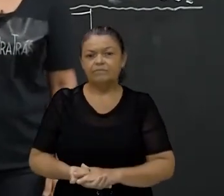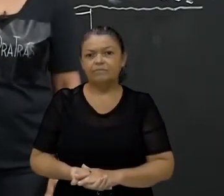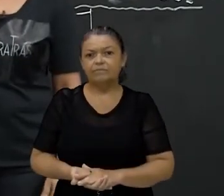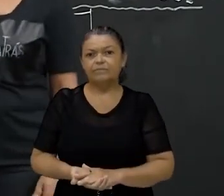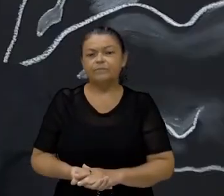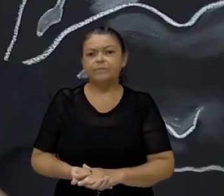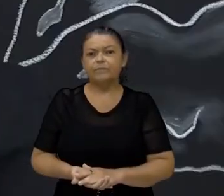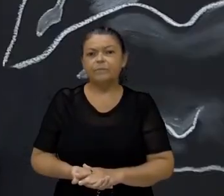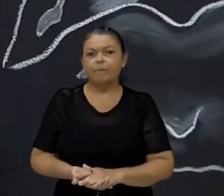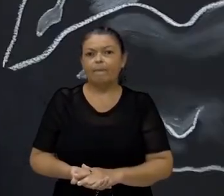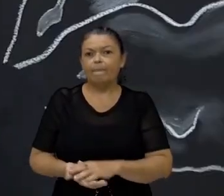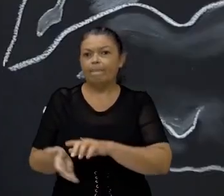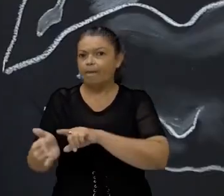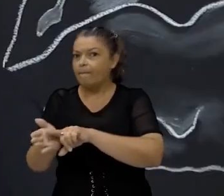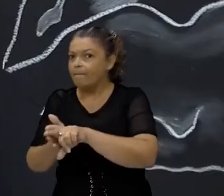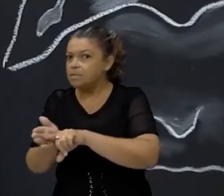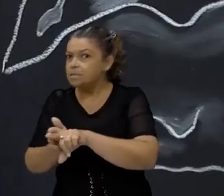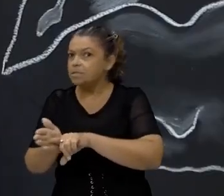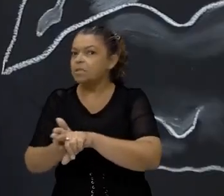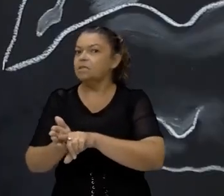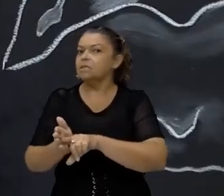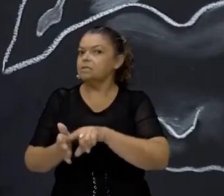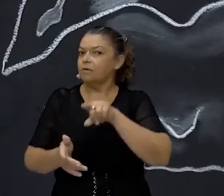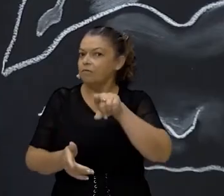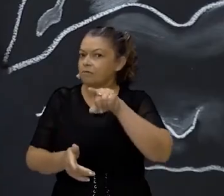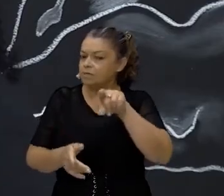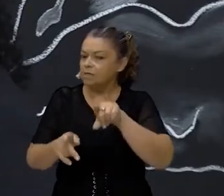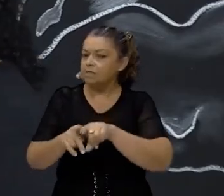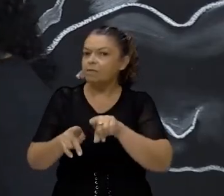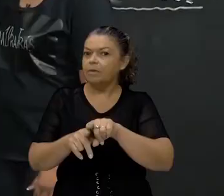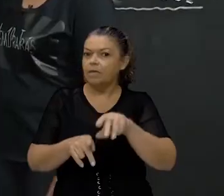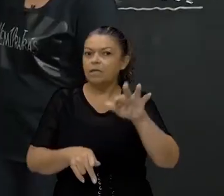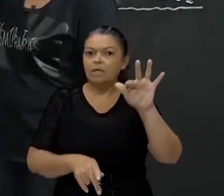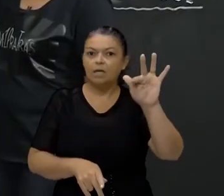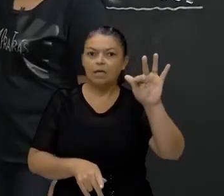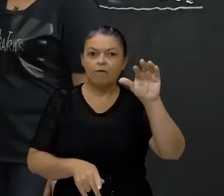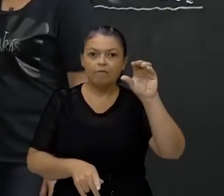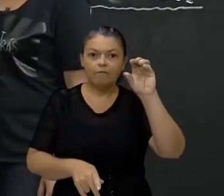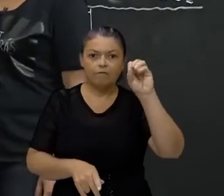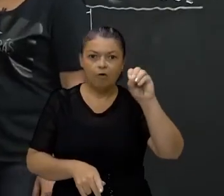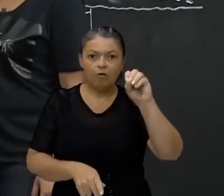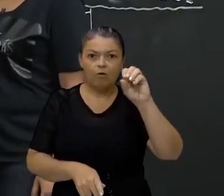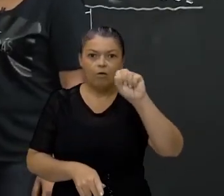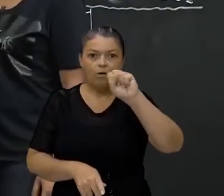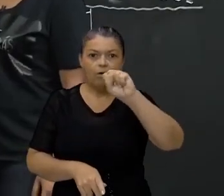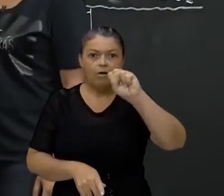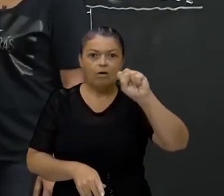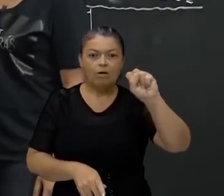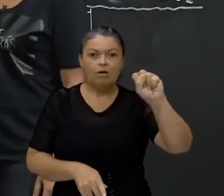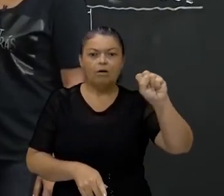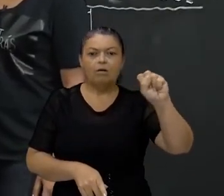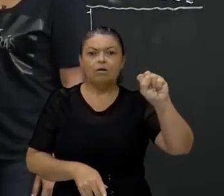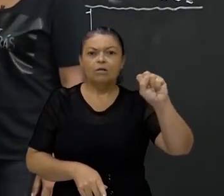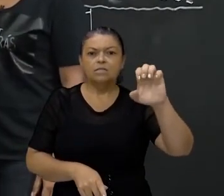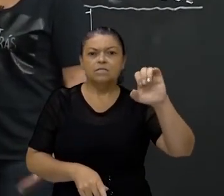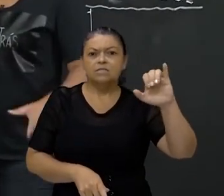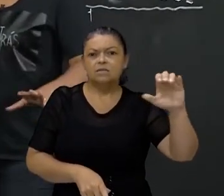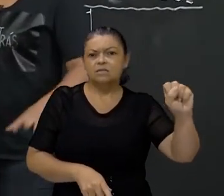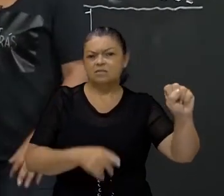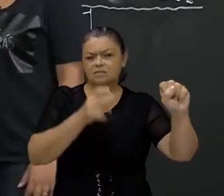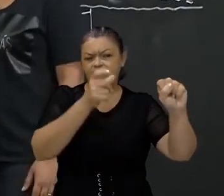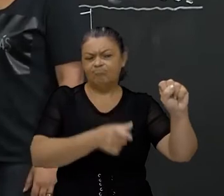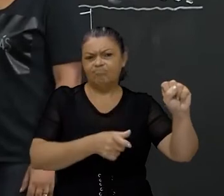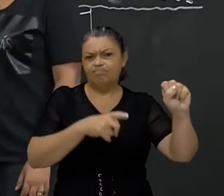encontrar fósseis. Pesquisa aí minha aula sobre fósseis para você se ambientar. Mas, imagina que um ser, ele morre aqui, eu tenho